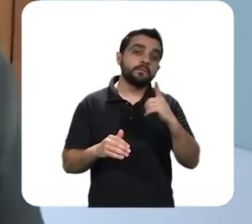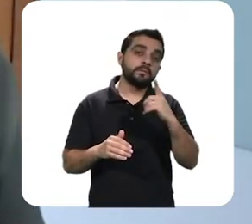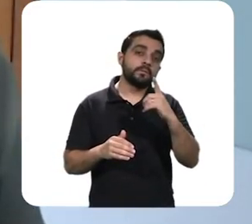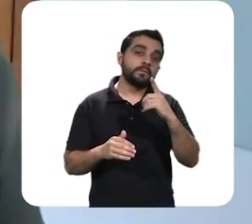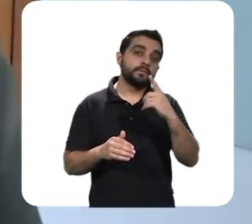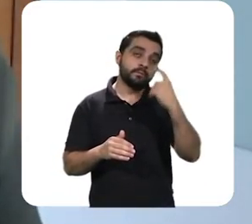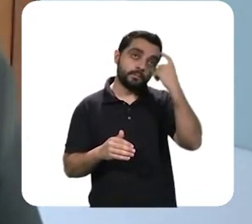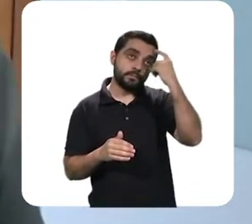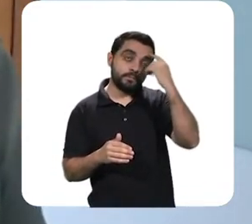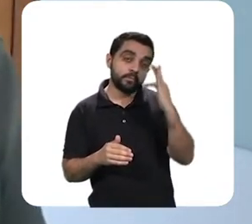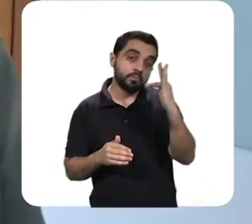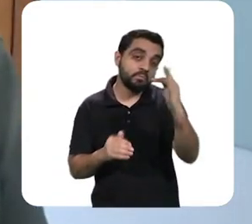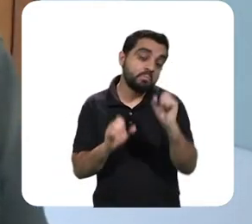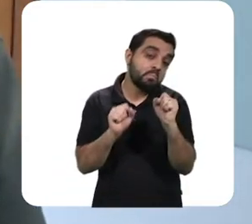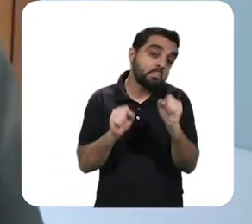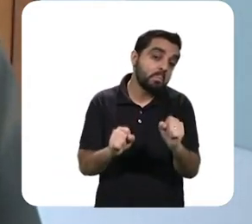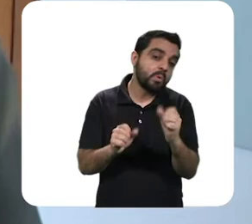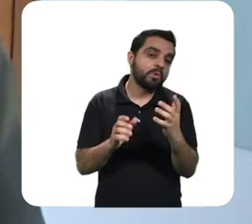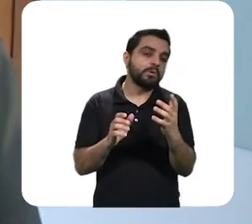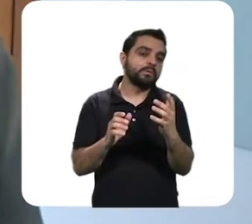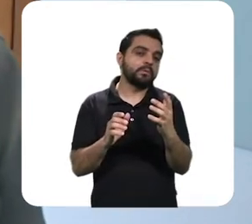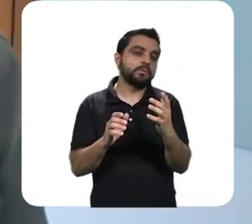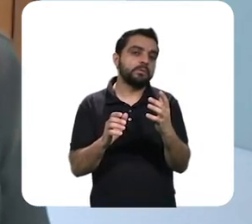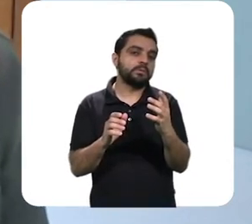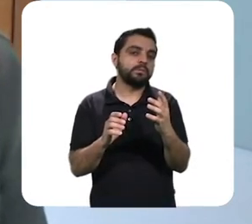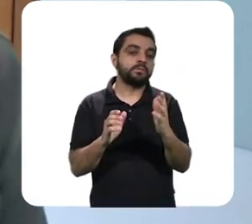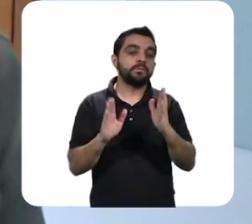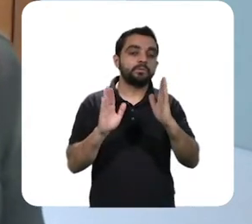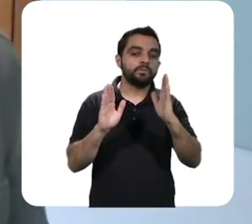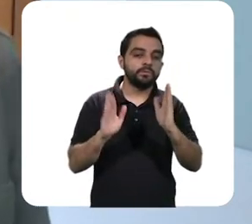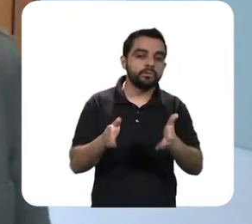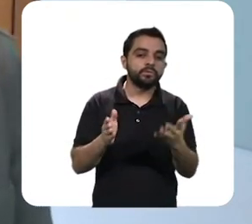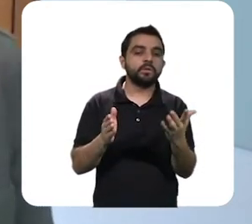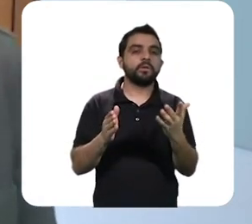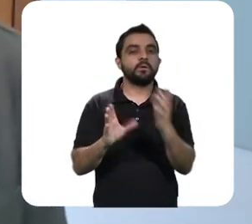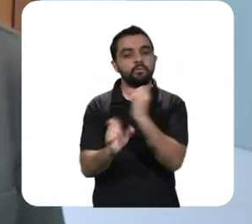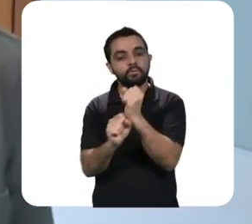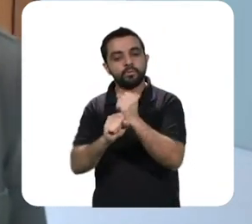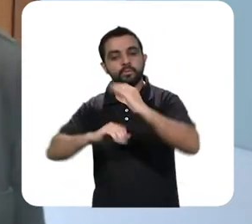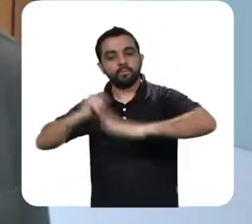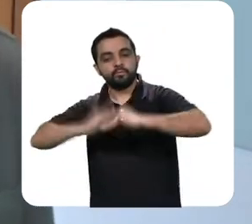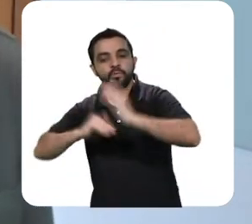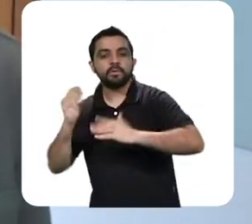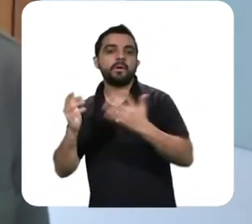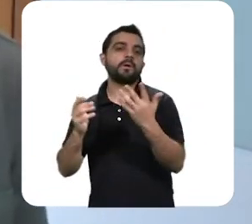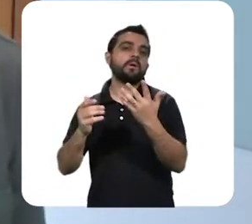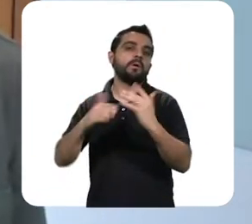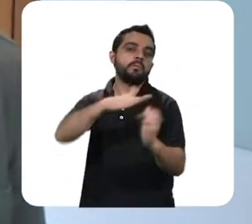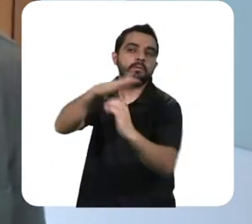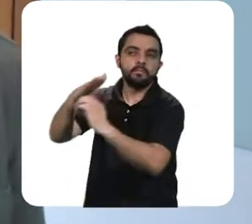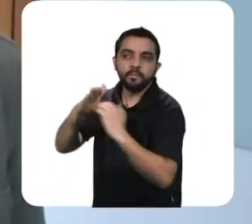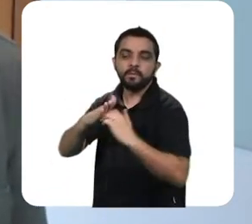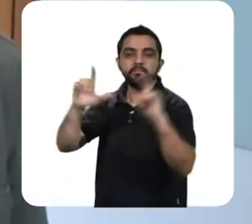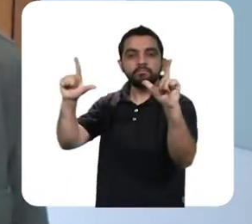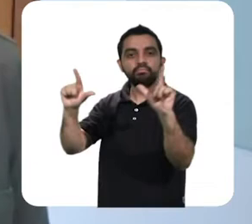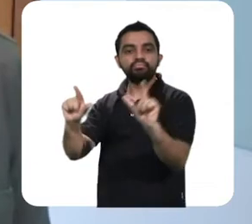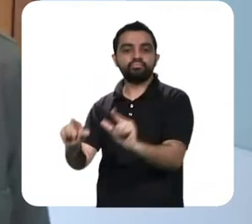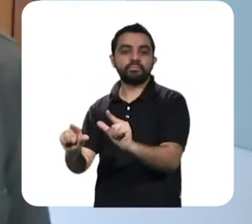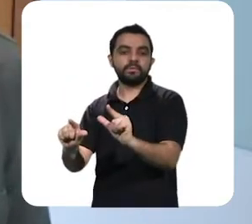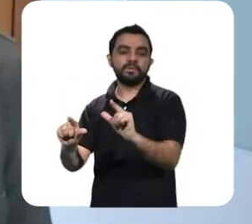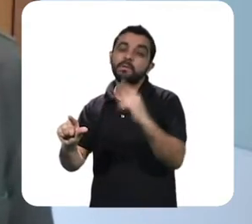algumas estimativas, assim, pegando o que já foi reduzido de quantidade de mão de obra na economia,